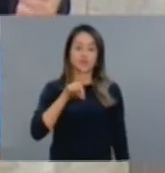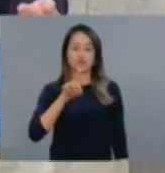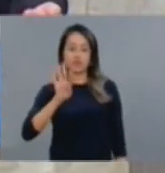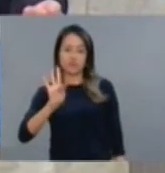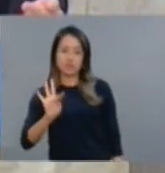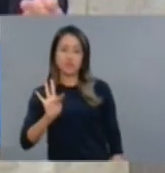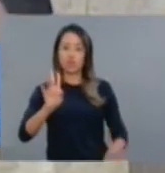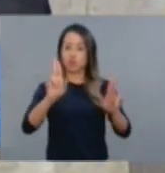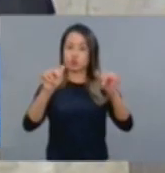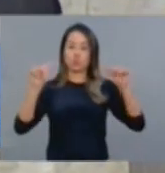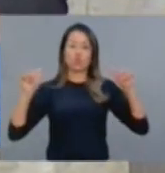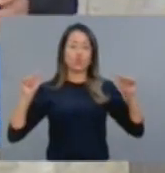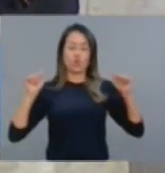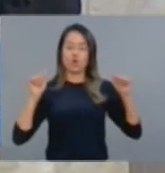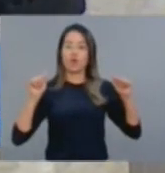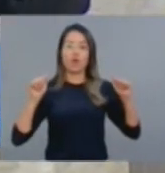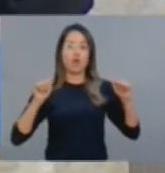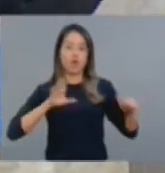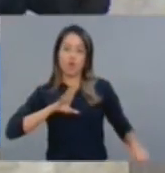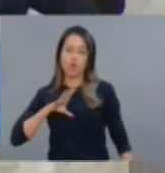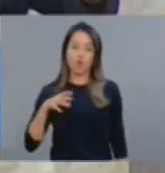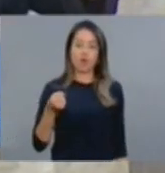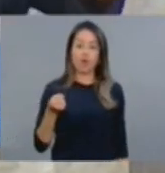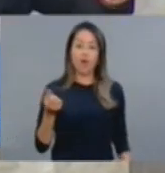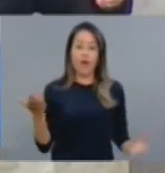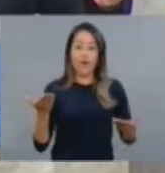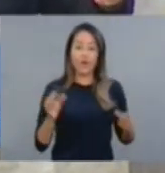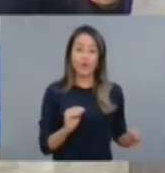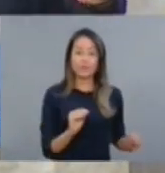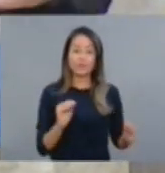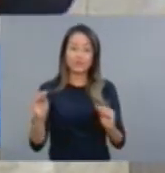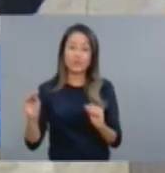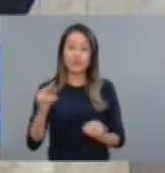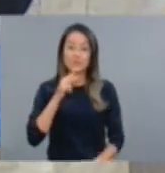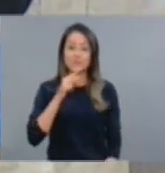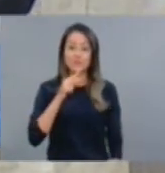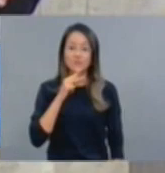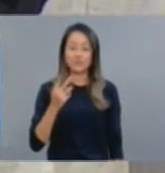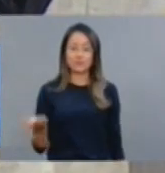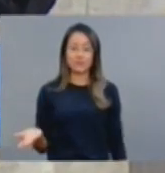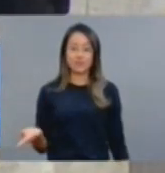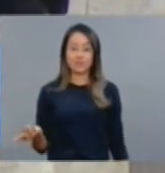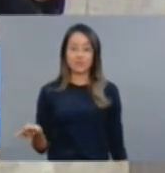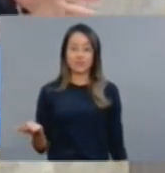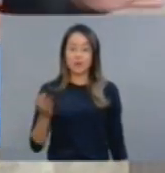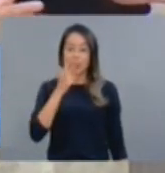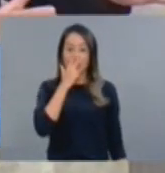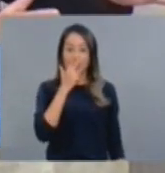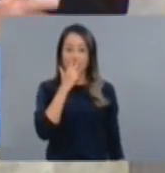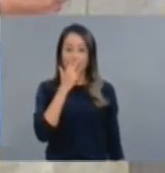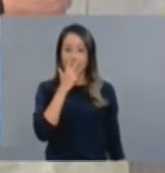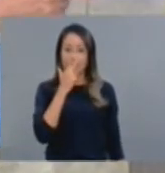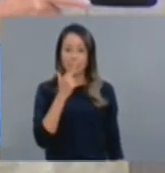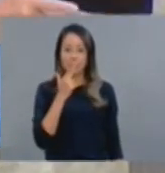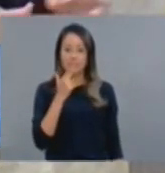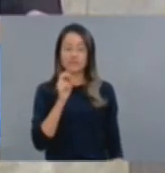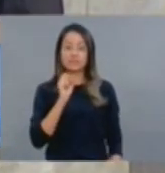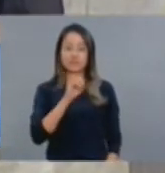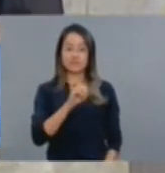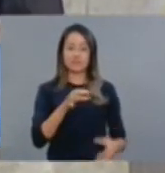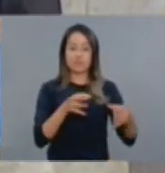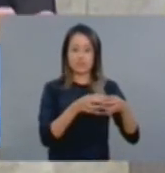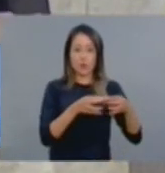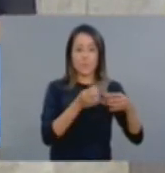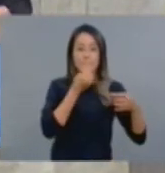abriu a boca aqui. Quer dizer, o Heitor, ele usa, meio-dia na igreja, de noite no cabaré. Quando está bom para ele, ele critica, é o caso